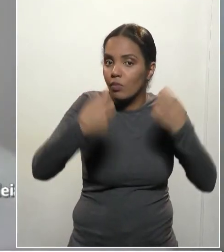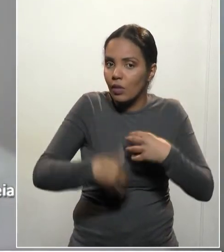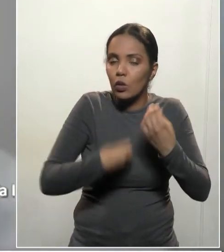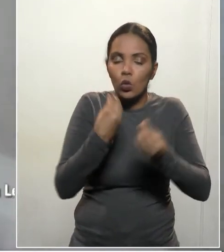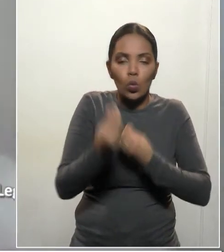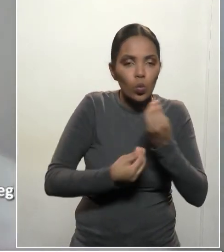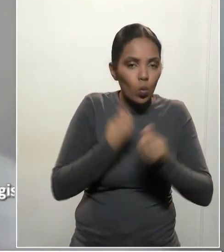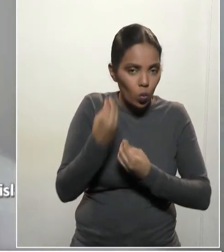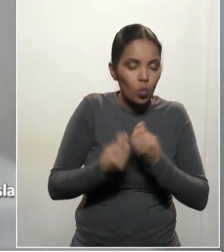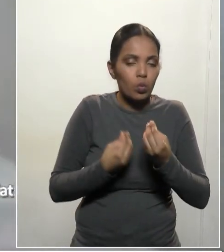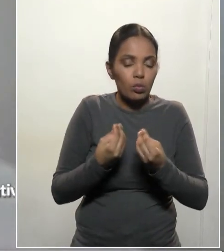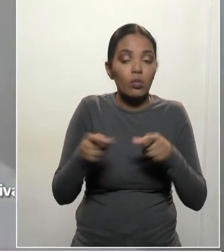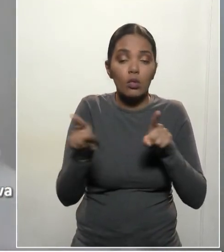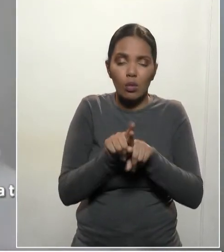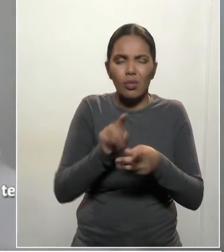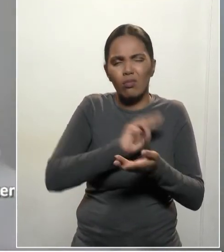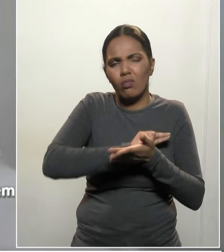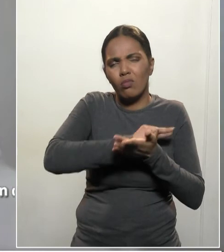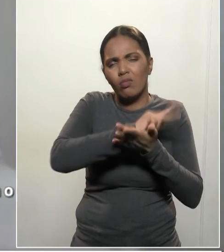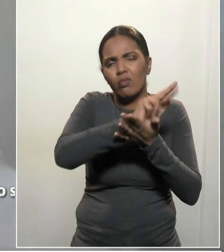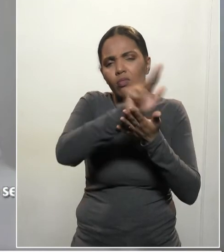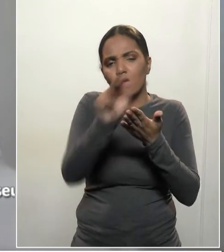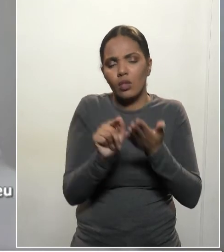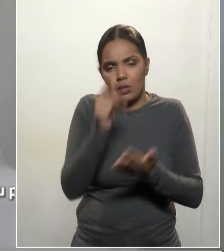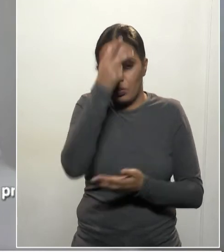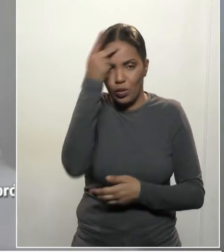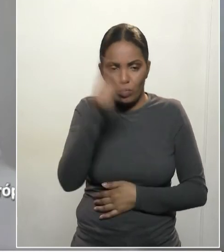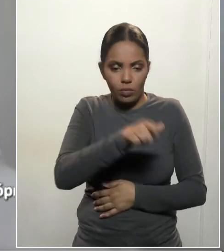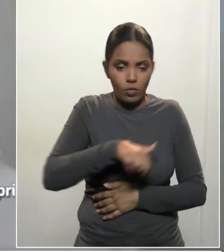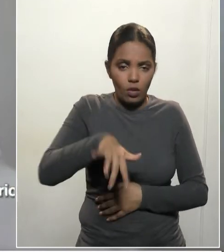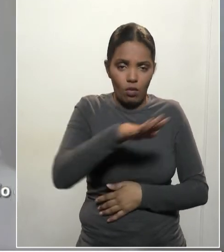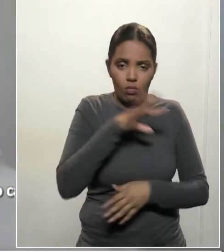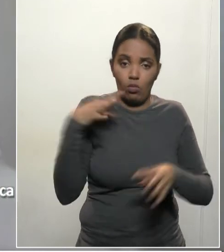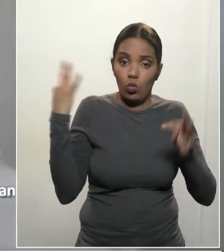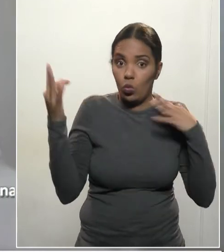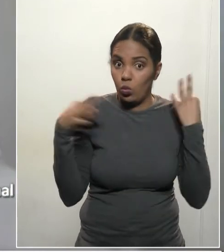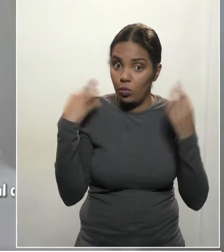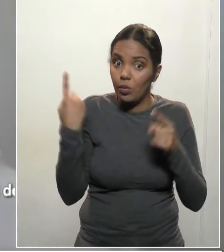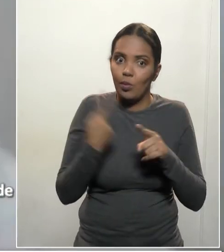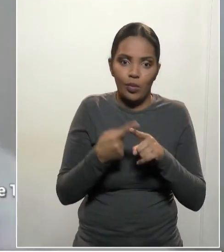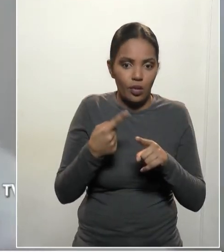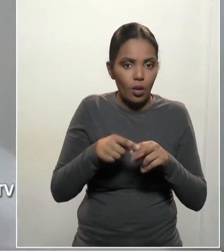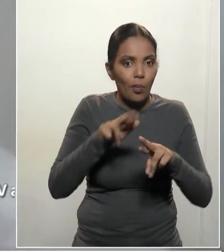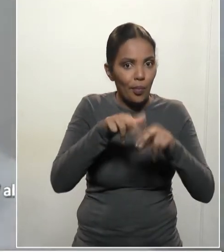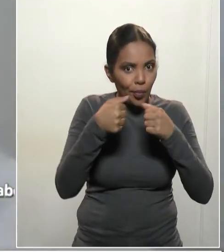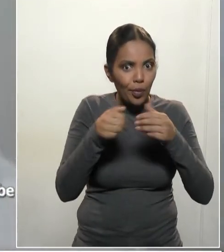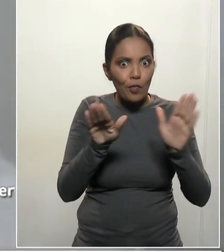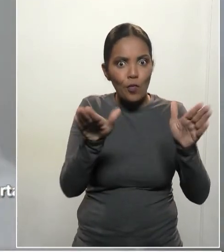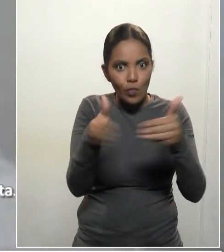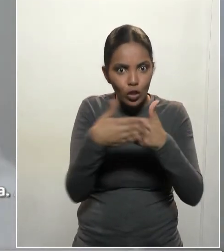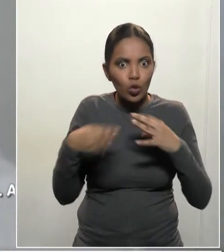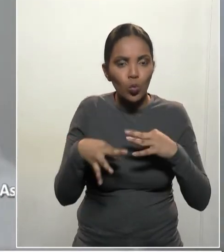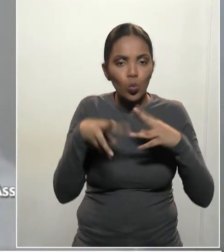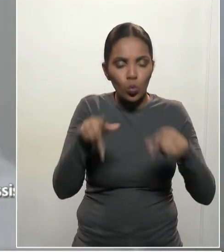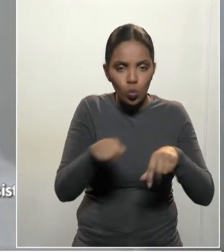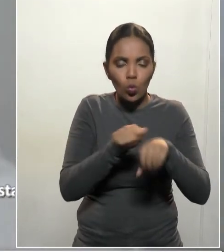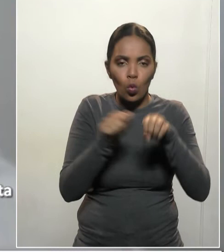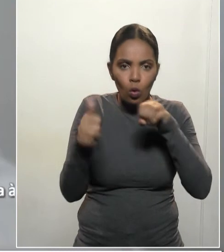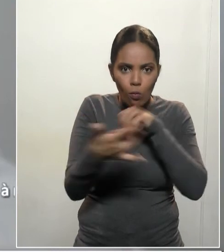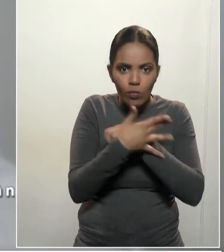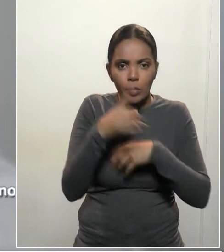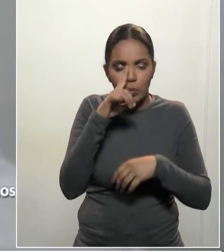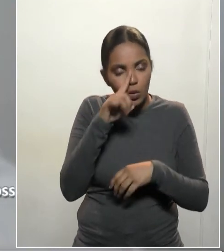representantes do setor de turismo. É um setor que sofreu muito o impacto da pandemia aqui no Estado, no Brasil e no mundo,